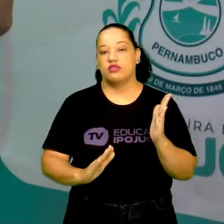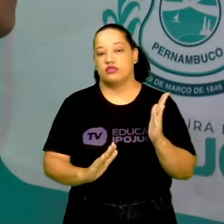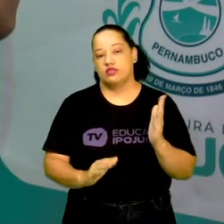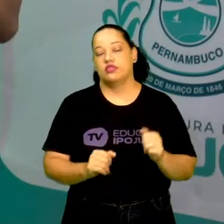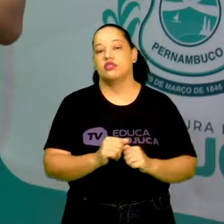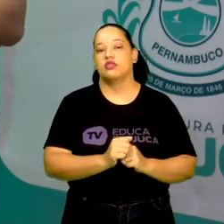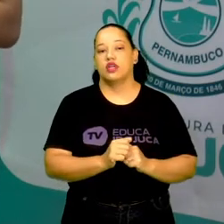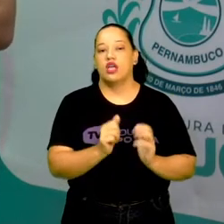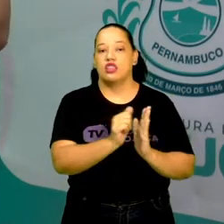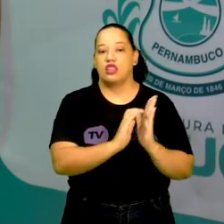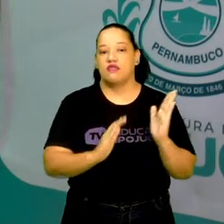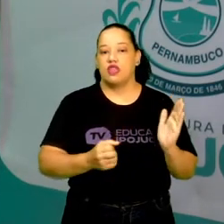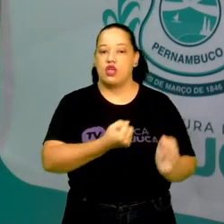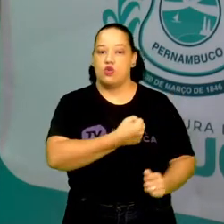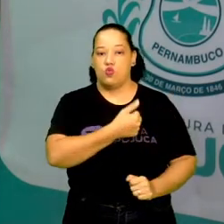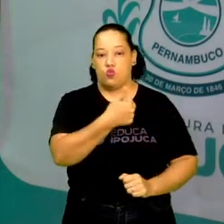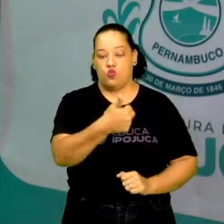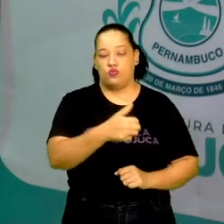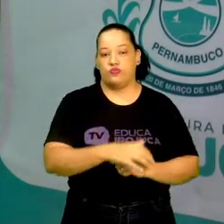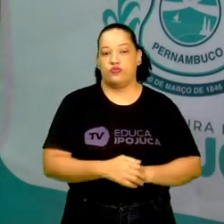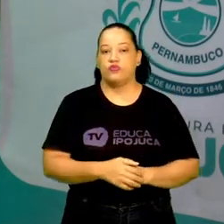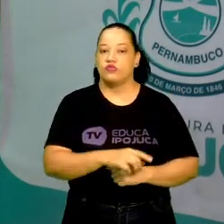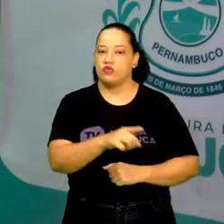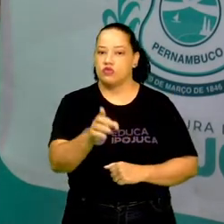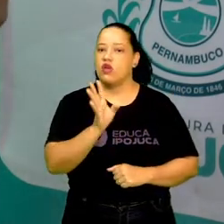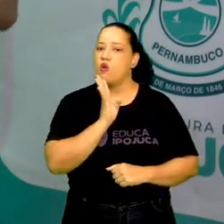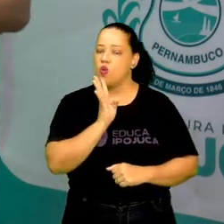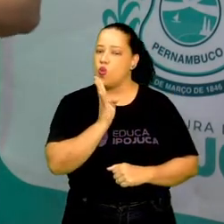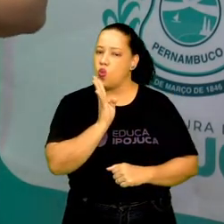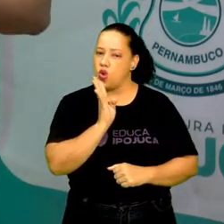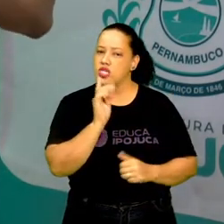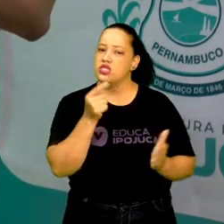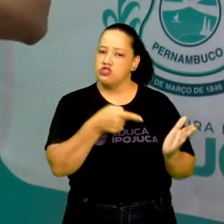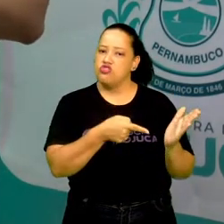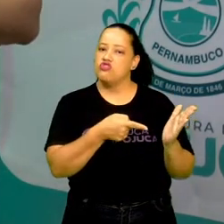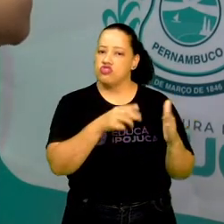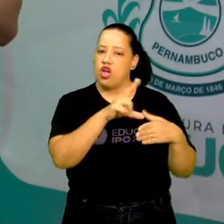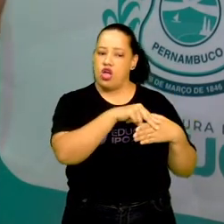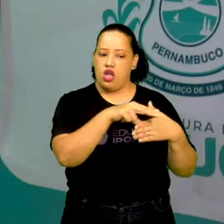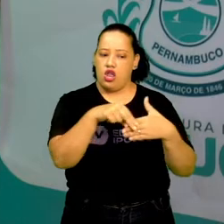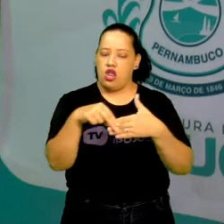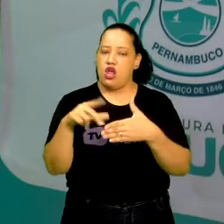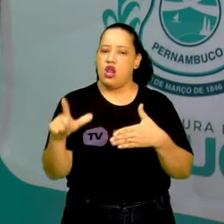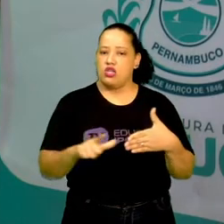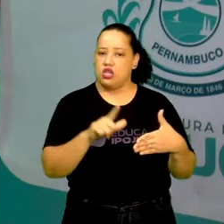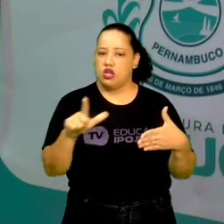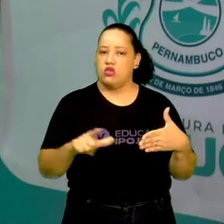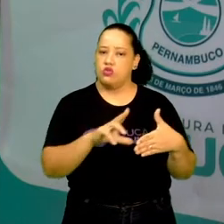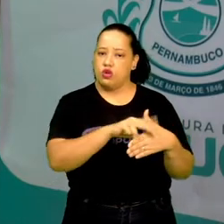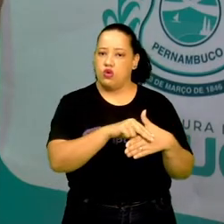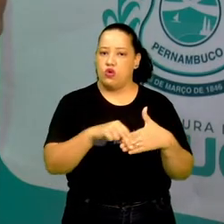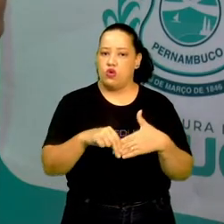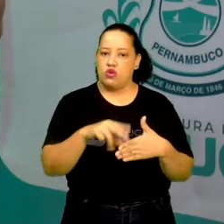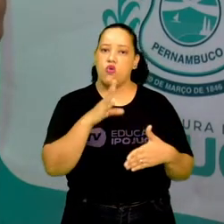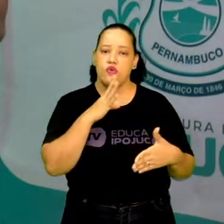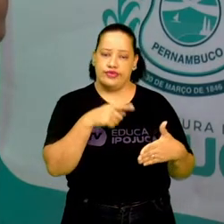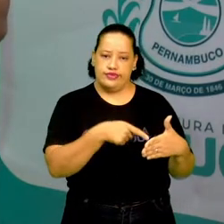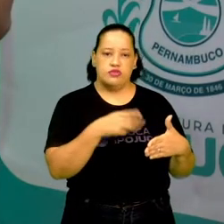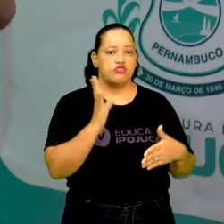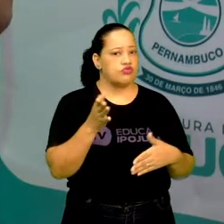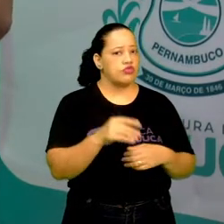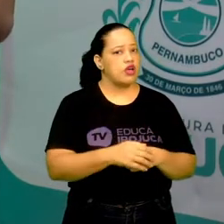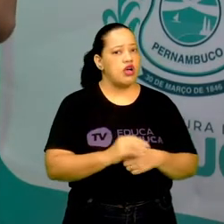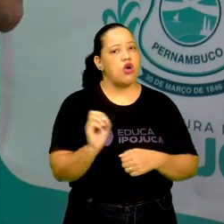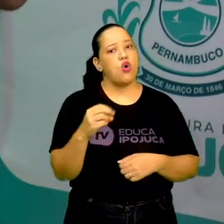Atividade 1 é já conhecia a literatura de Cordel? Você já conhecia um pouquinho da literatura de Cordel?